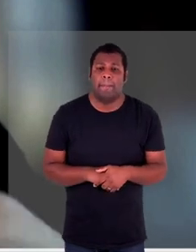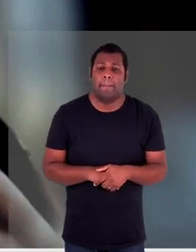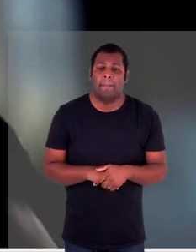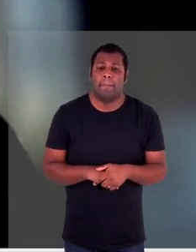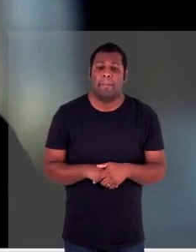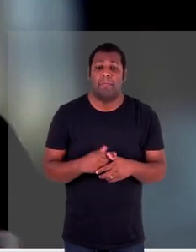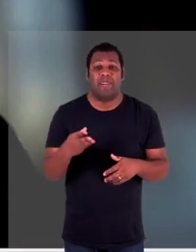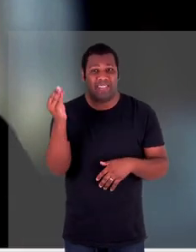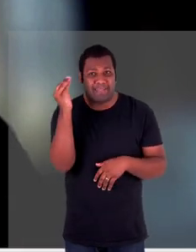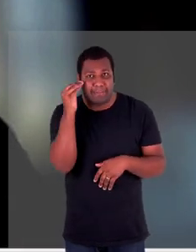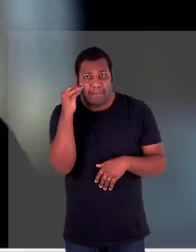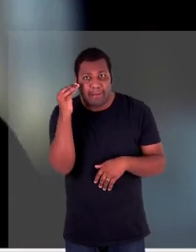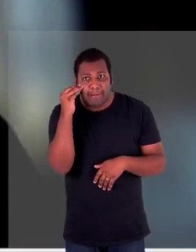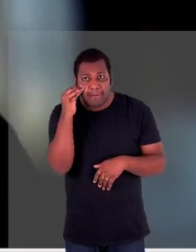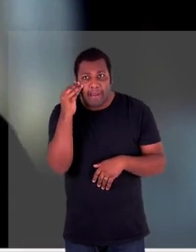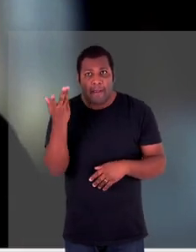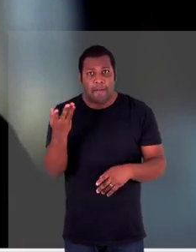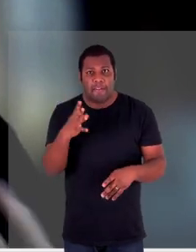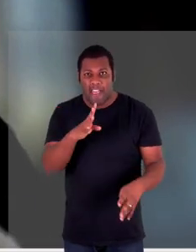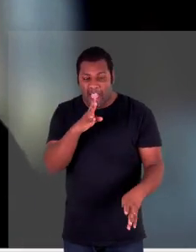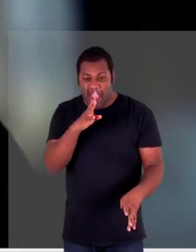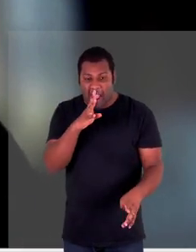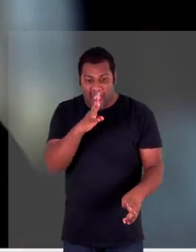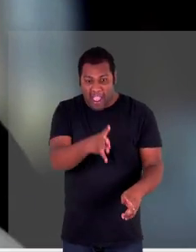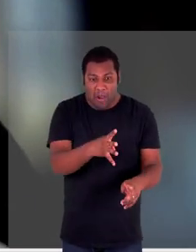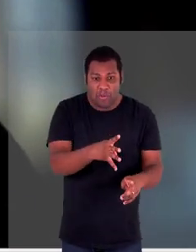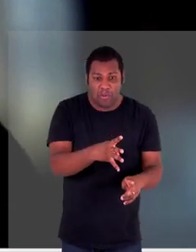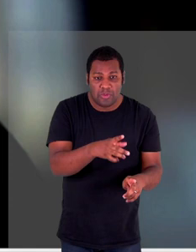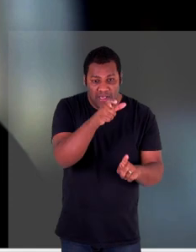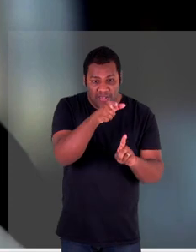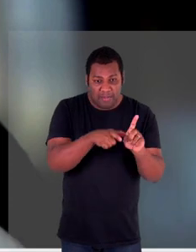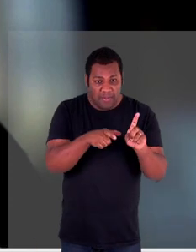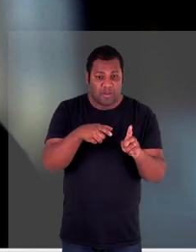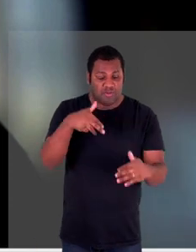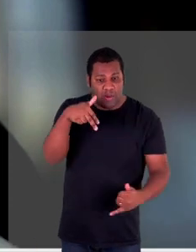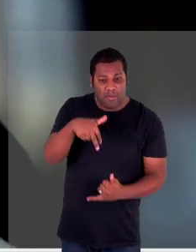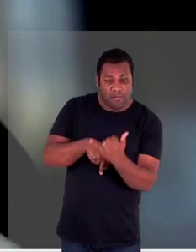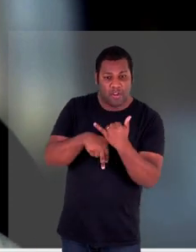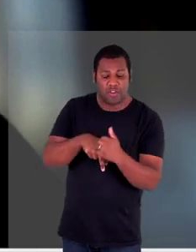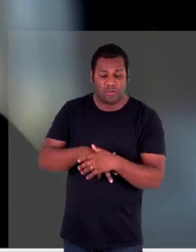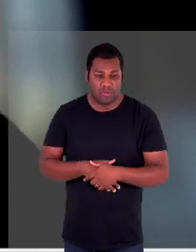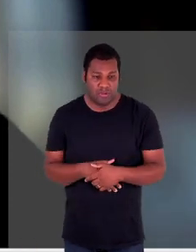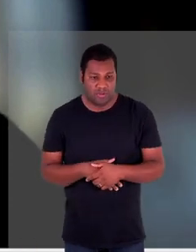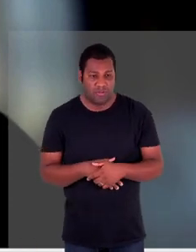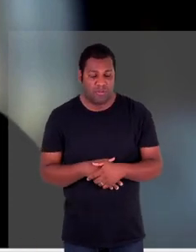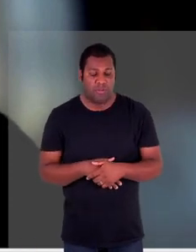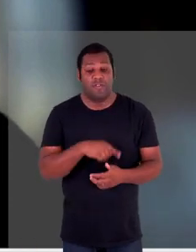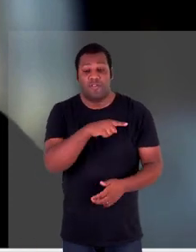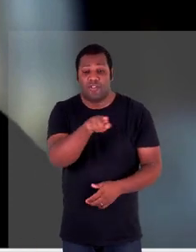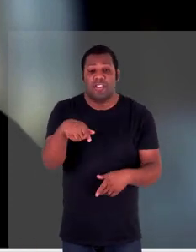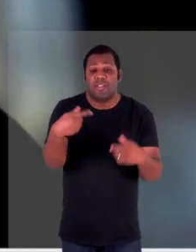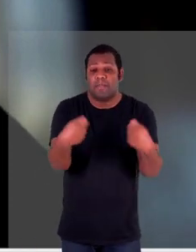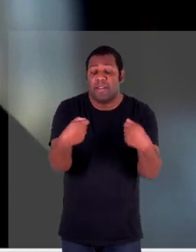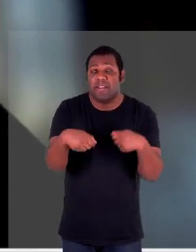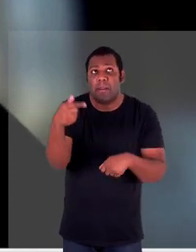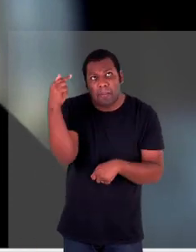culpar a vítima né eu acho que esse ato da sociedade de você ter essa auto reflexão de que